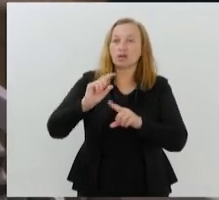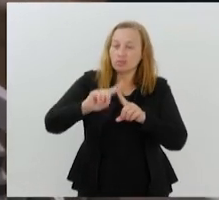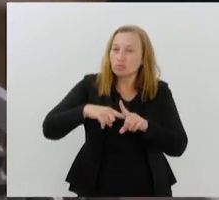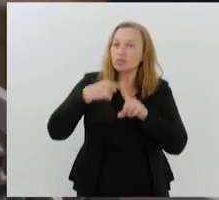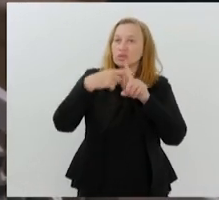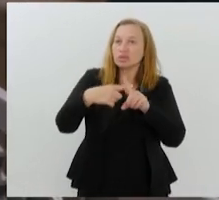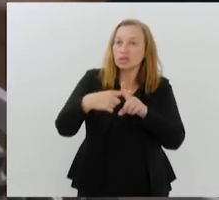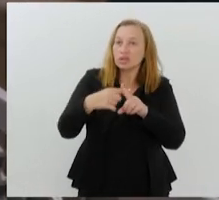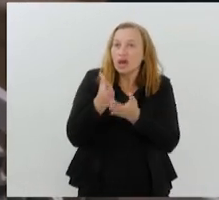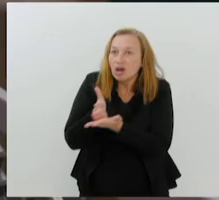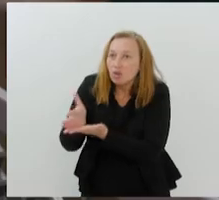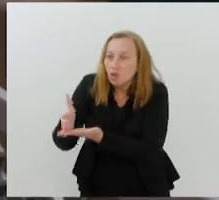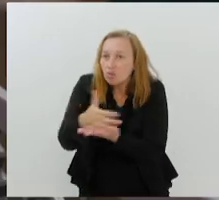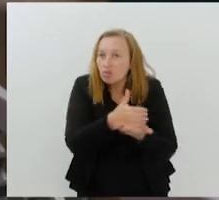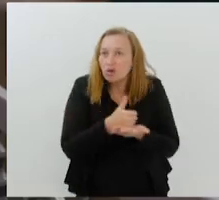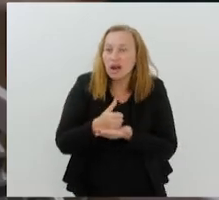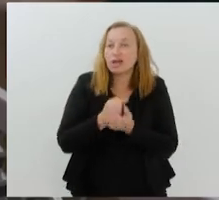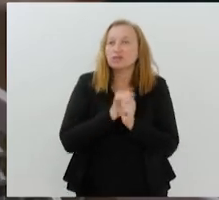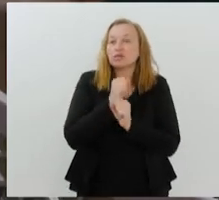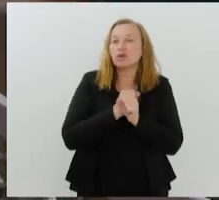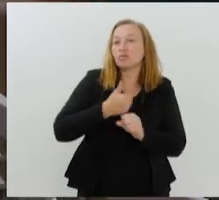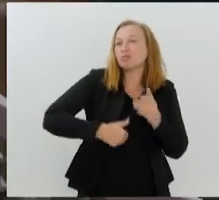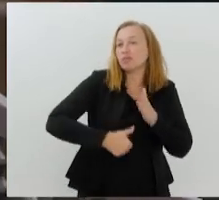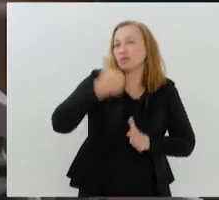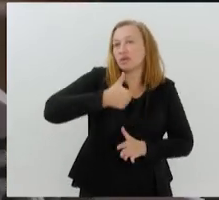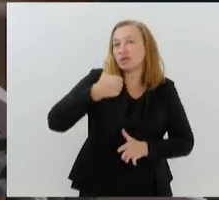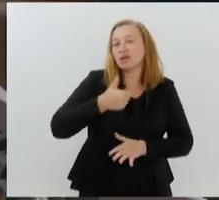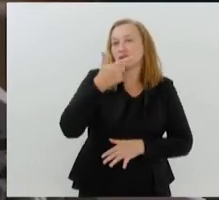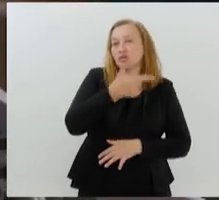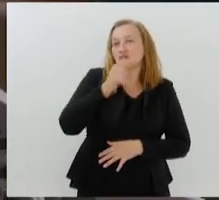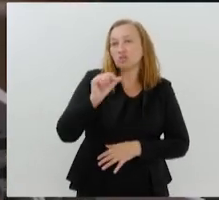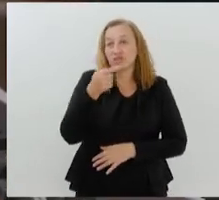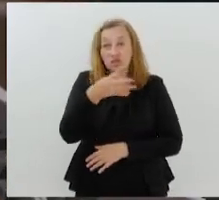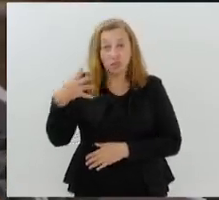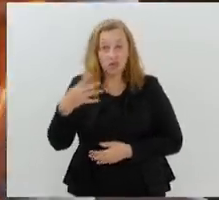acumulado do ano pela primeira vez em 2024.